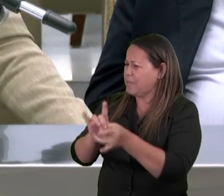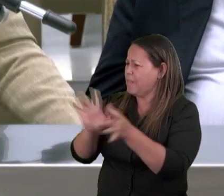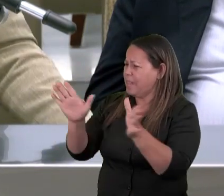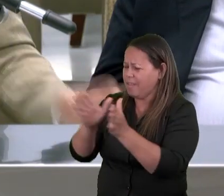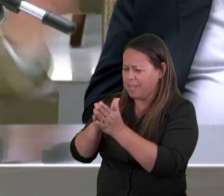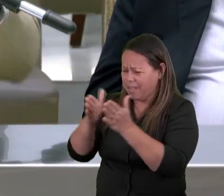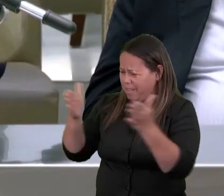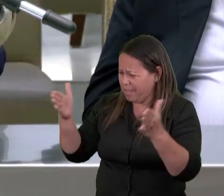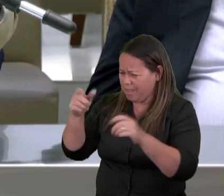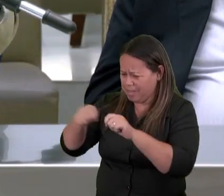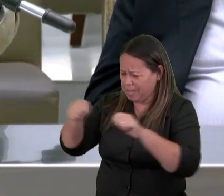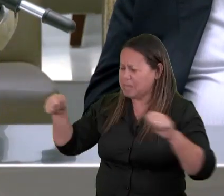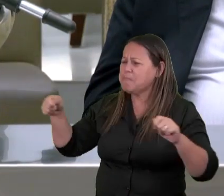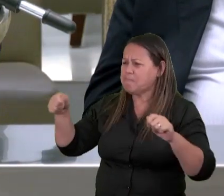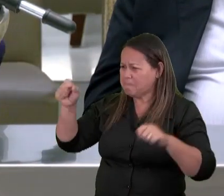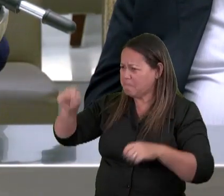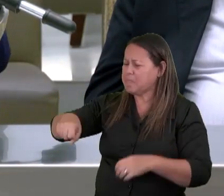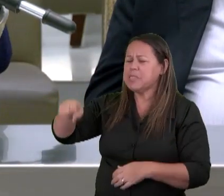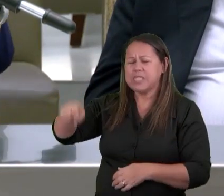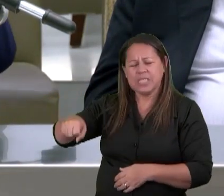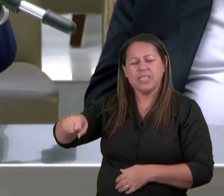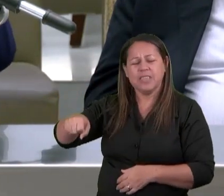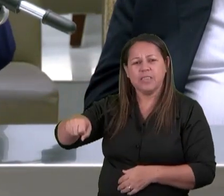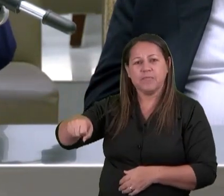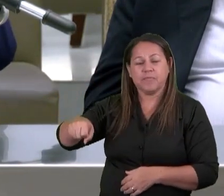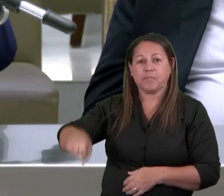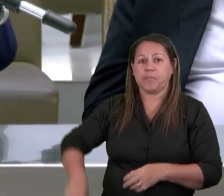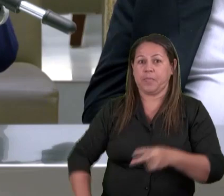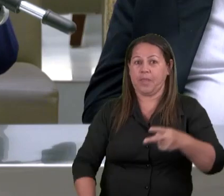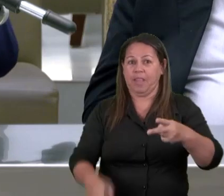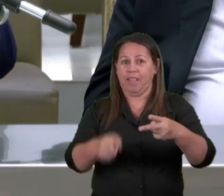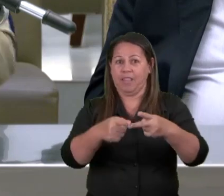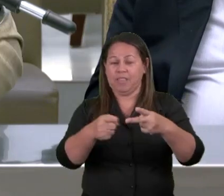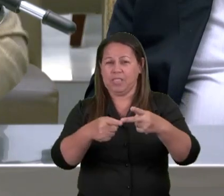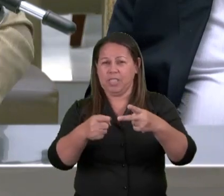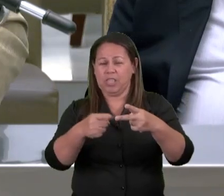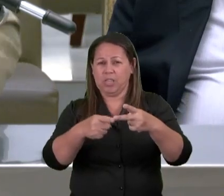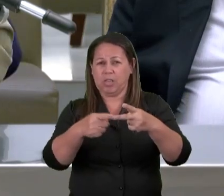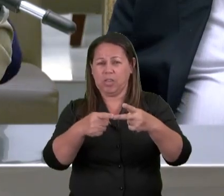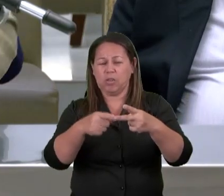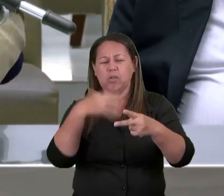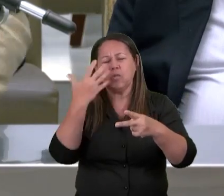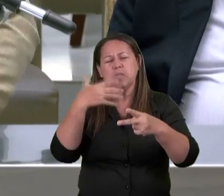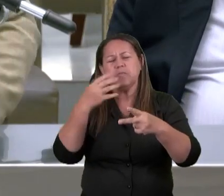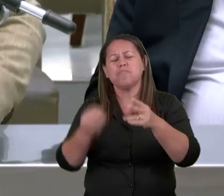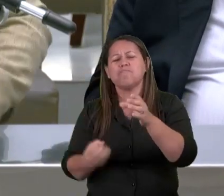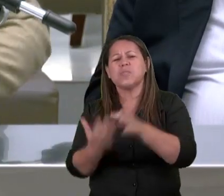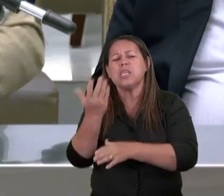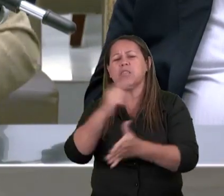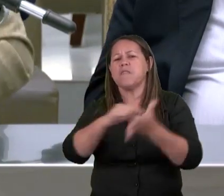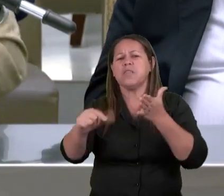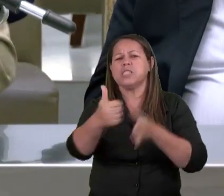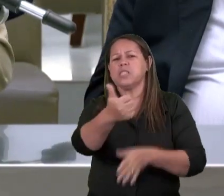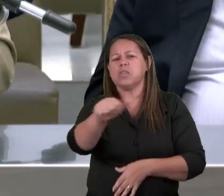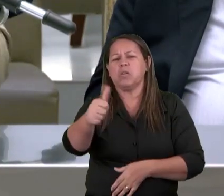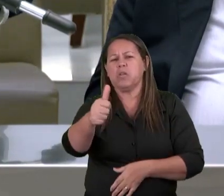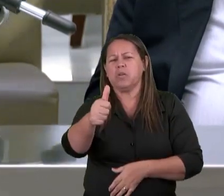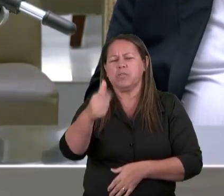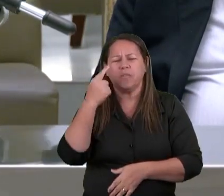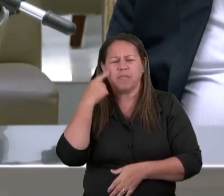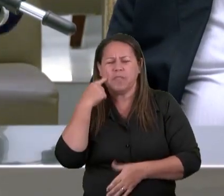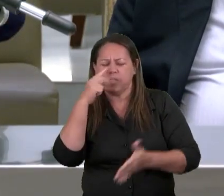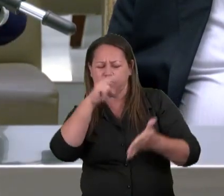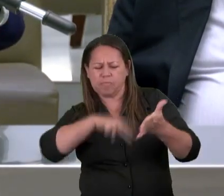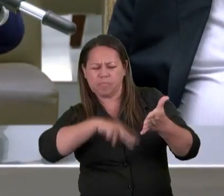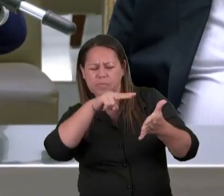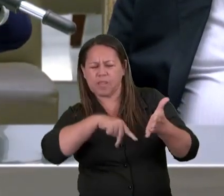desataram Os seus sete selos O segundo Aparece no versículo De número 11 Vejamos o que diz